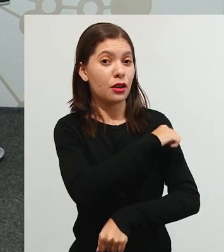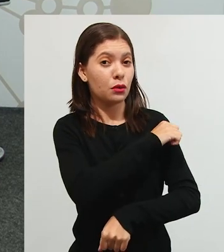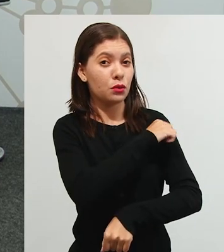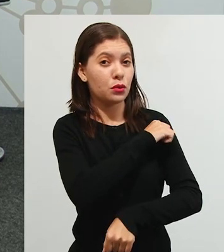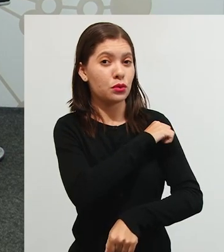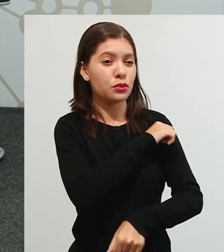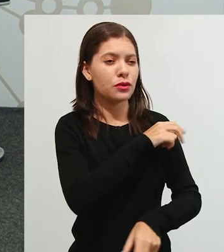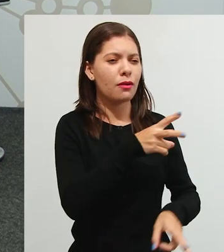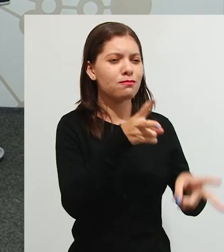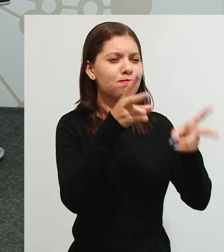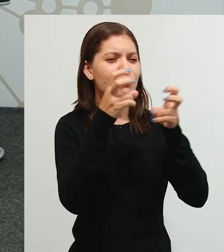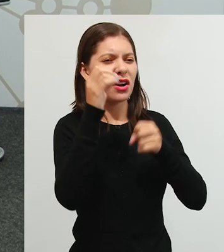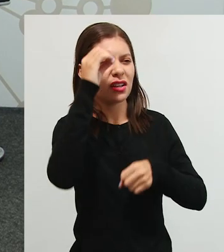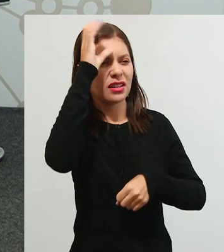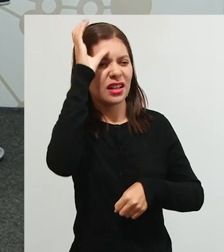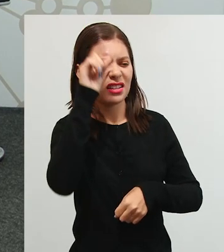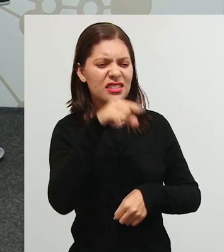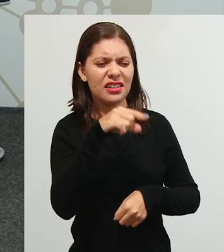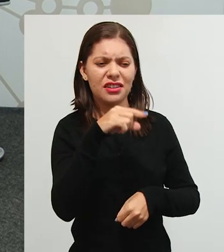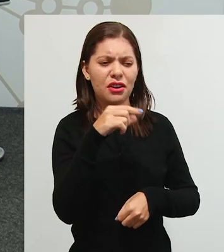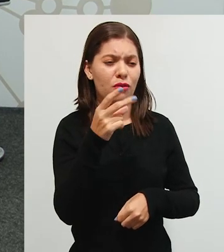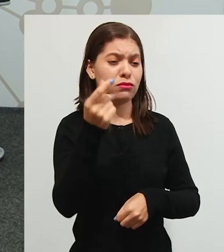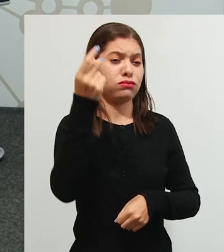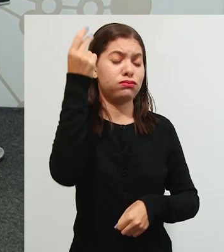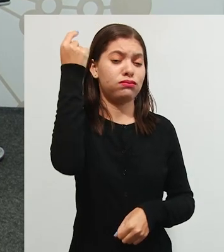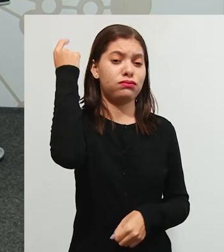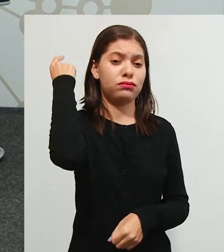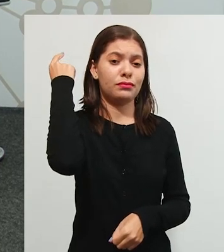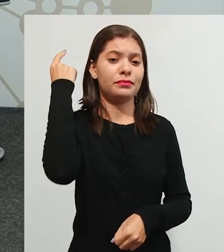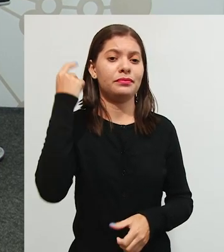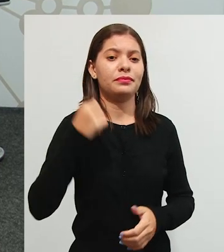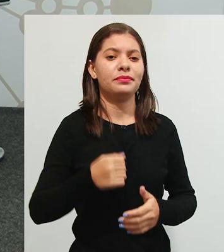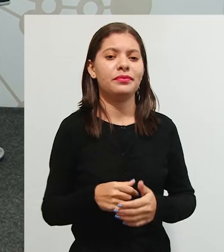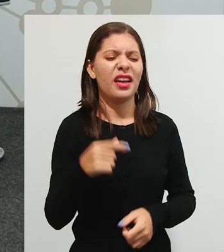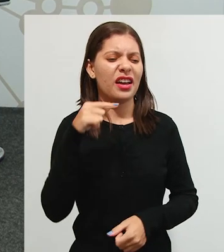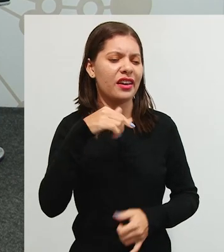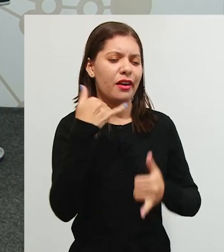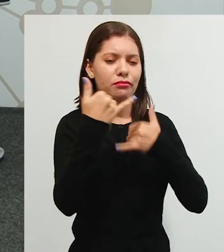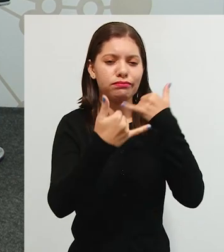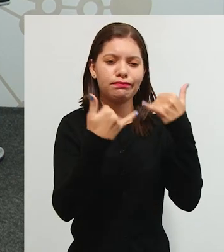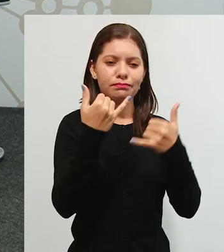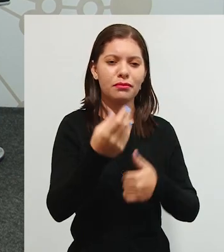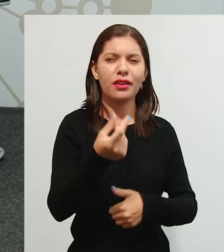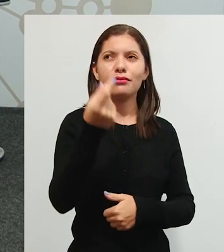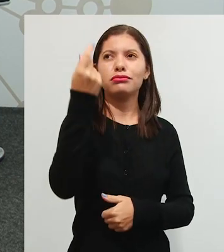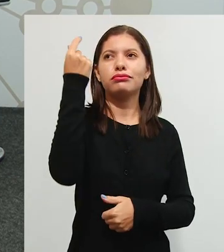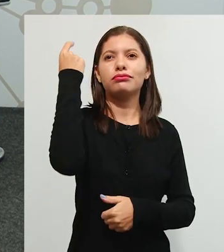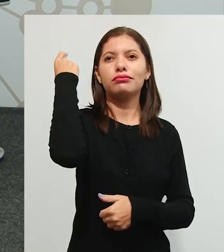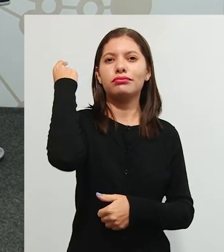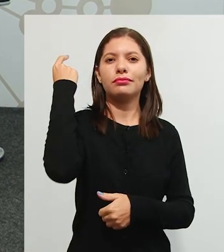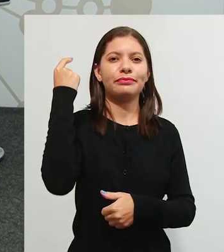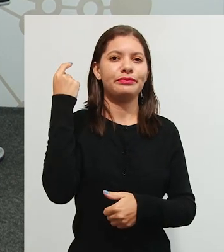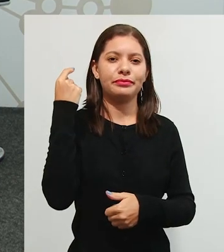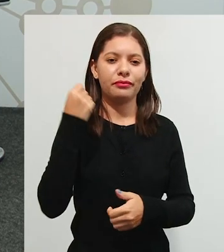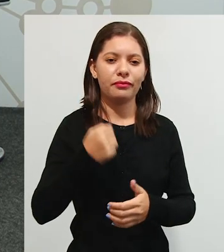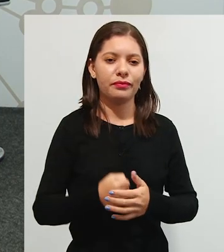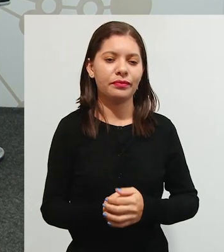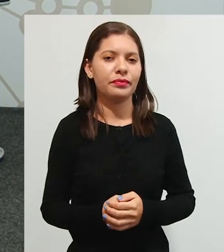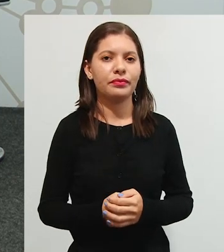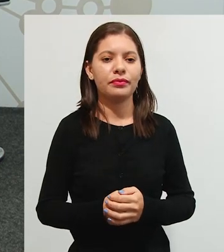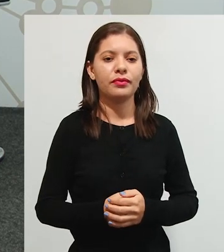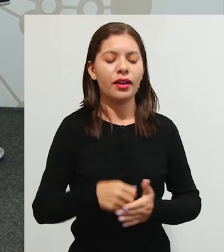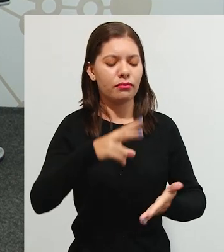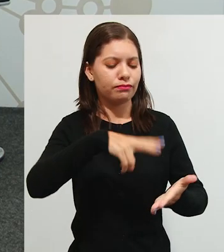esses conhecimentos a gente pensa assim ah não isso aqui é ultrapassado né a gente tá brincando aqui ah do tempo né passado essa leitura essa